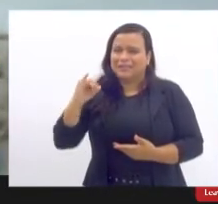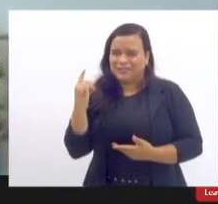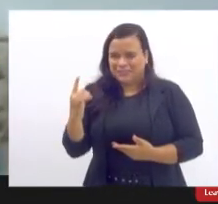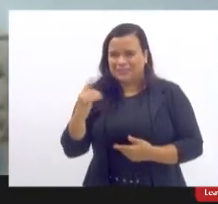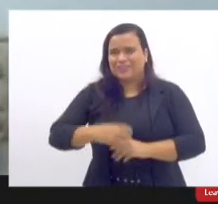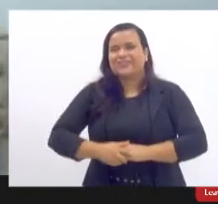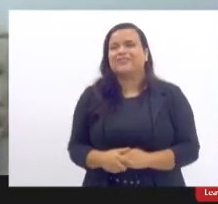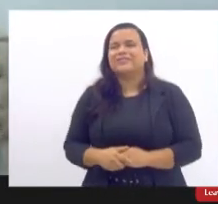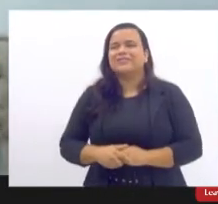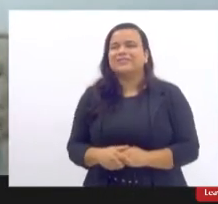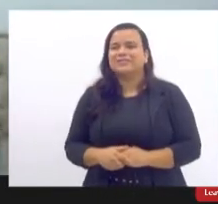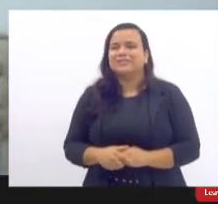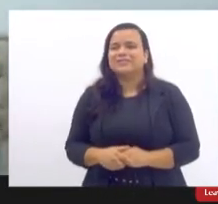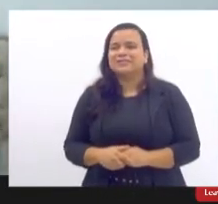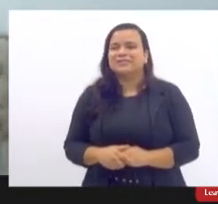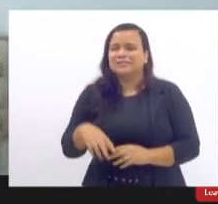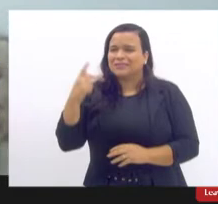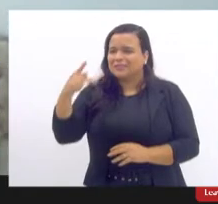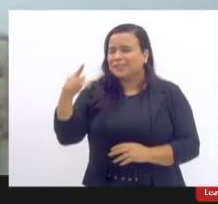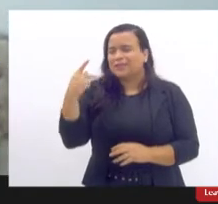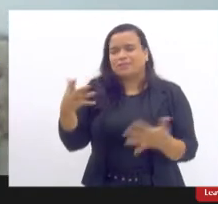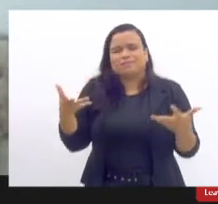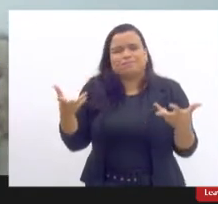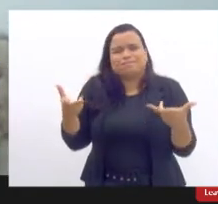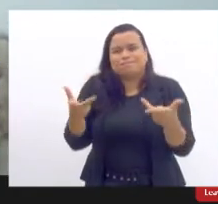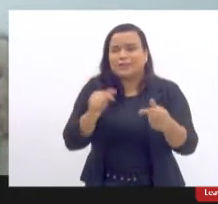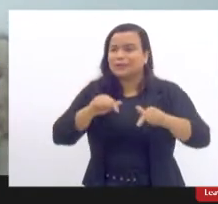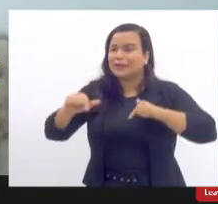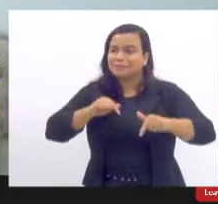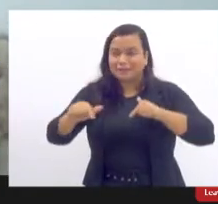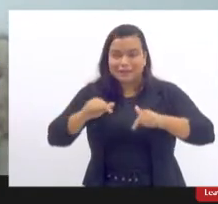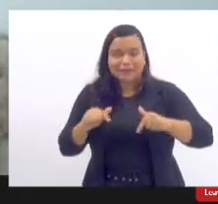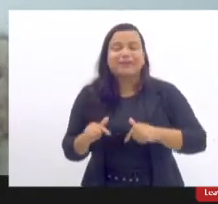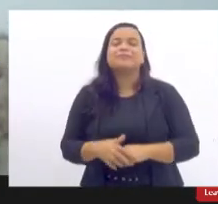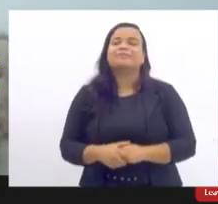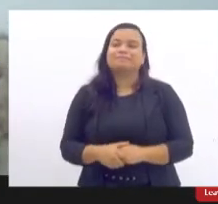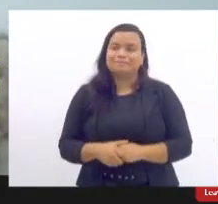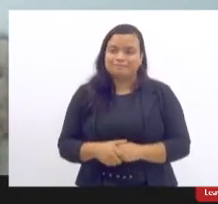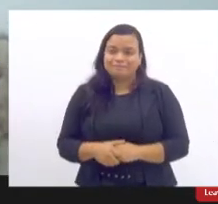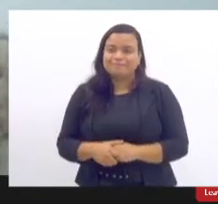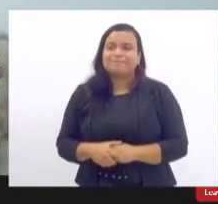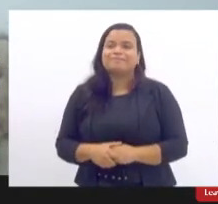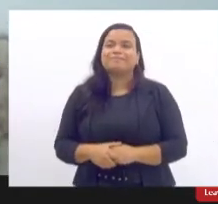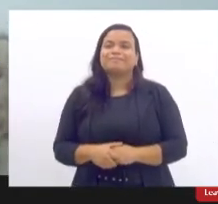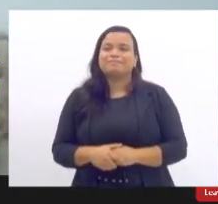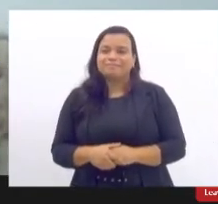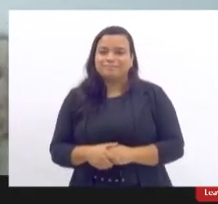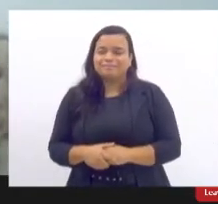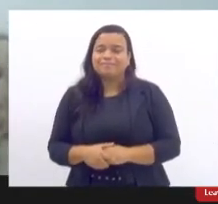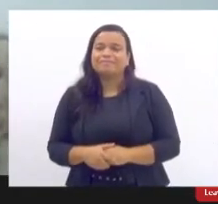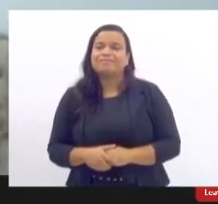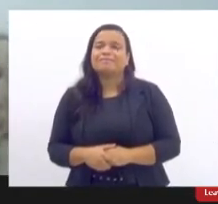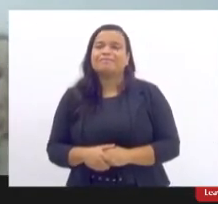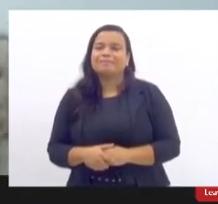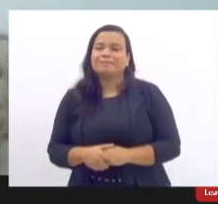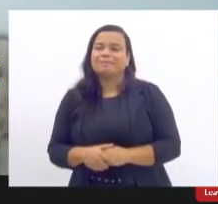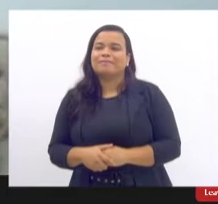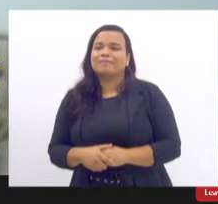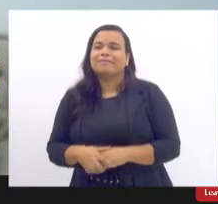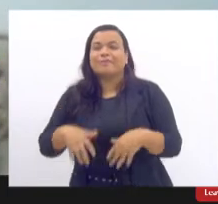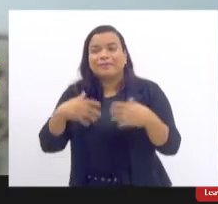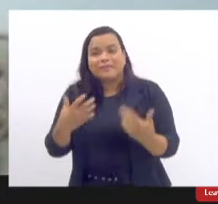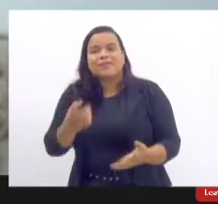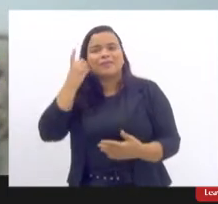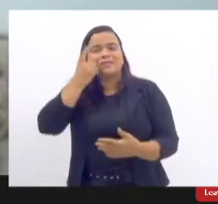enfim, o belíssimo comentário, uma denúncia. Bom, o deputado